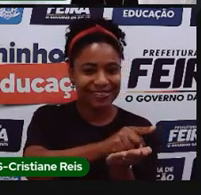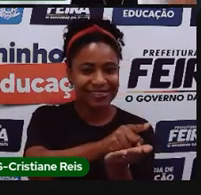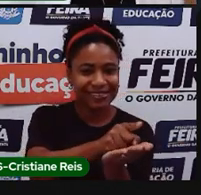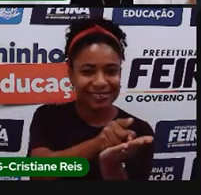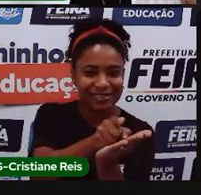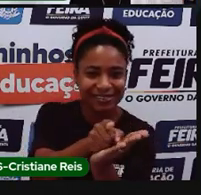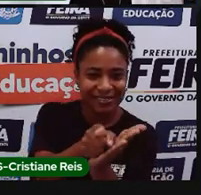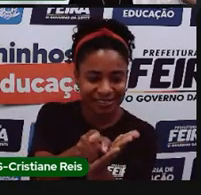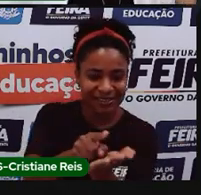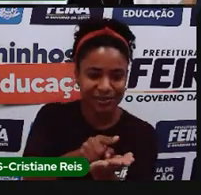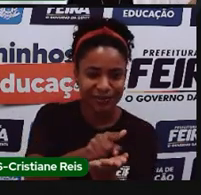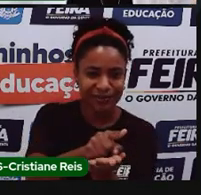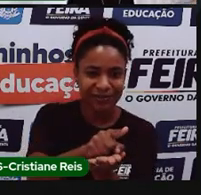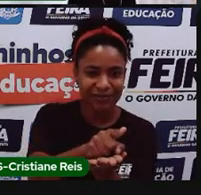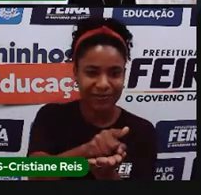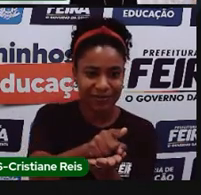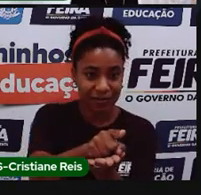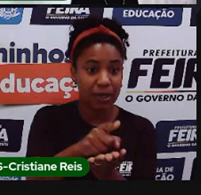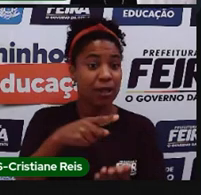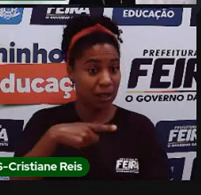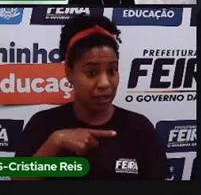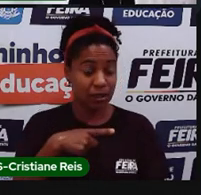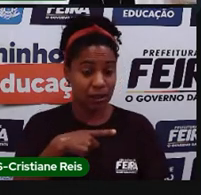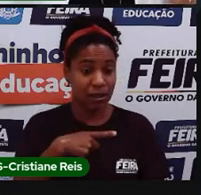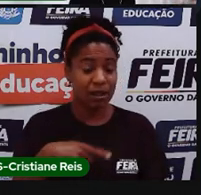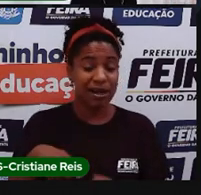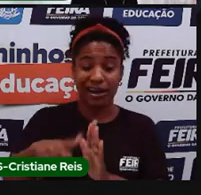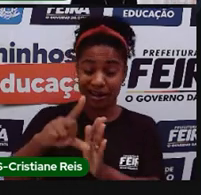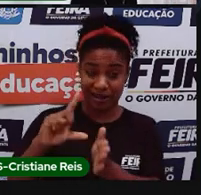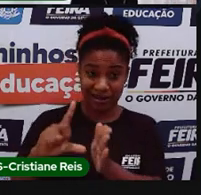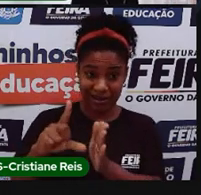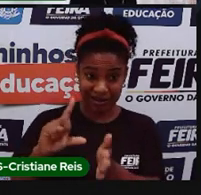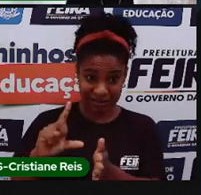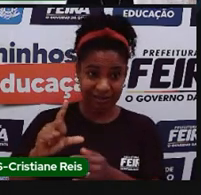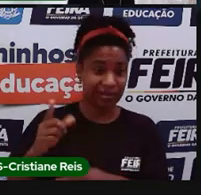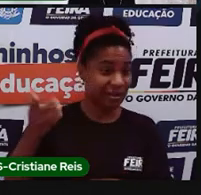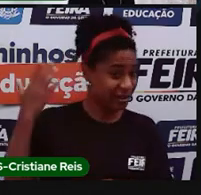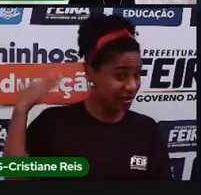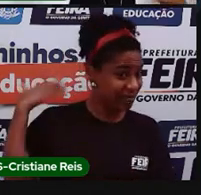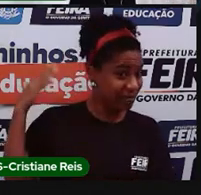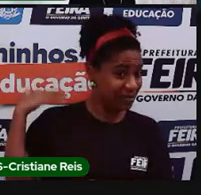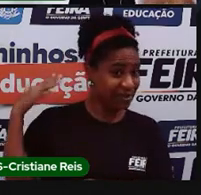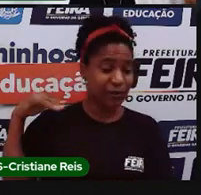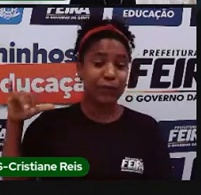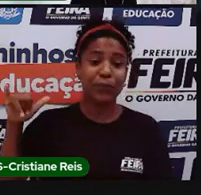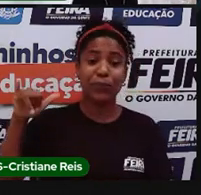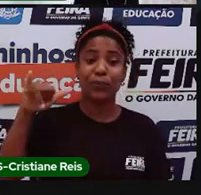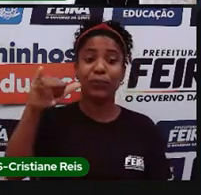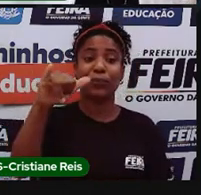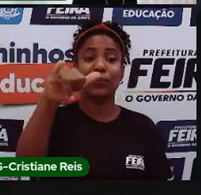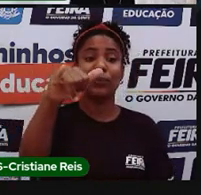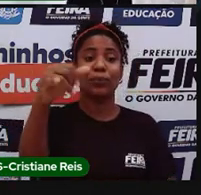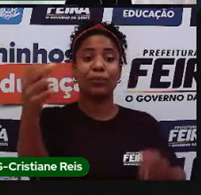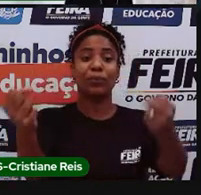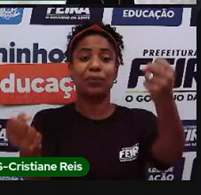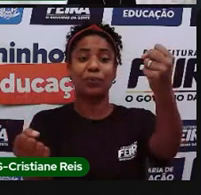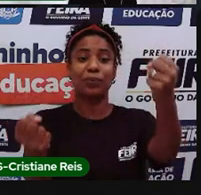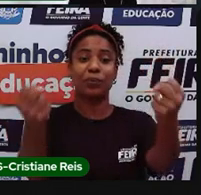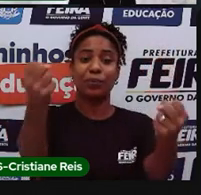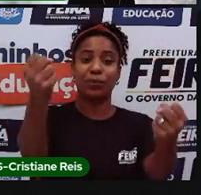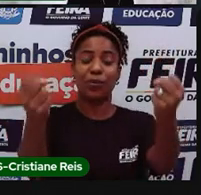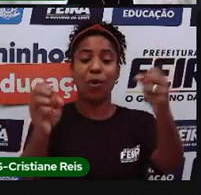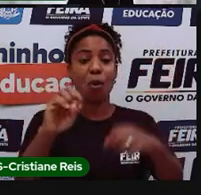Antes do GPS, ele só tinha aeronaves, né, pessoal que trabalhava com minas,